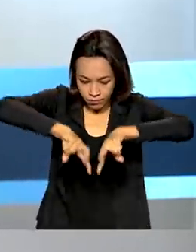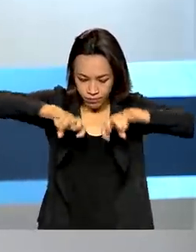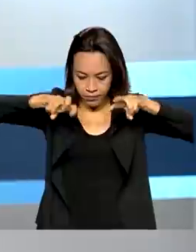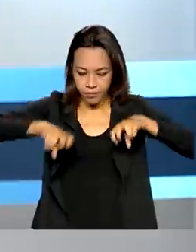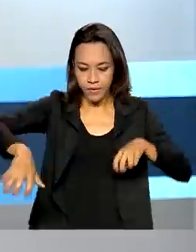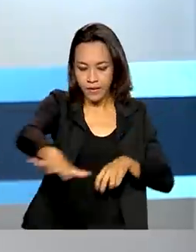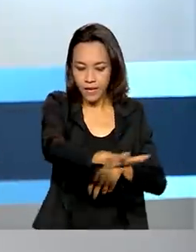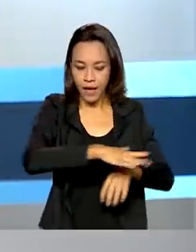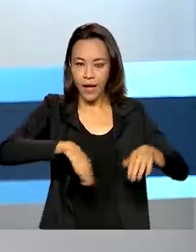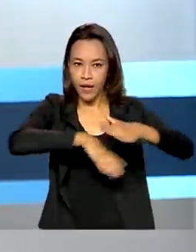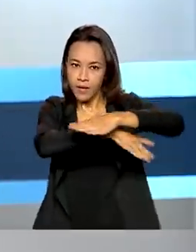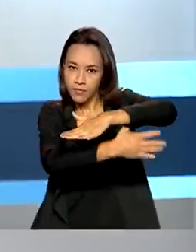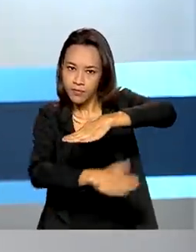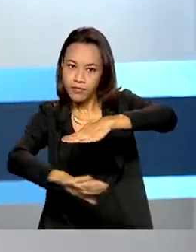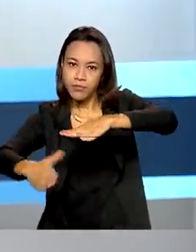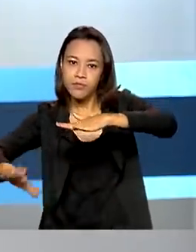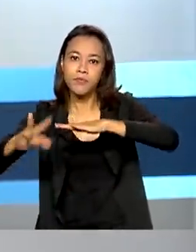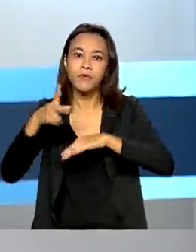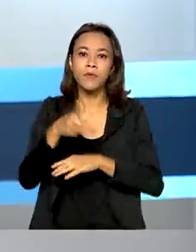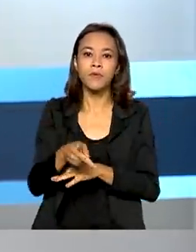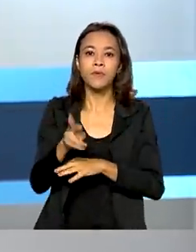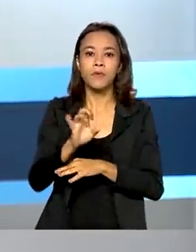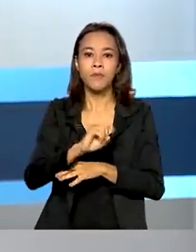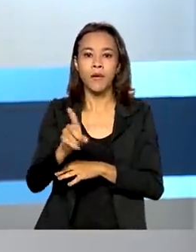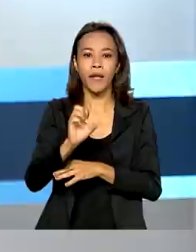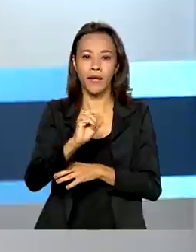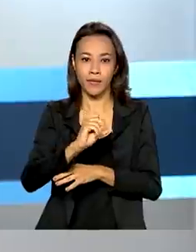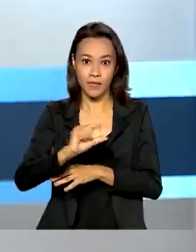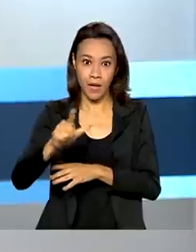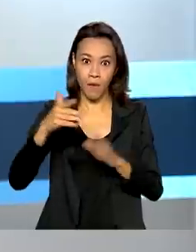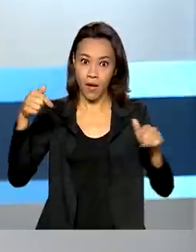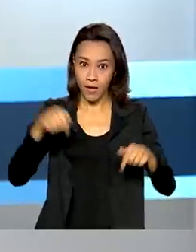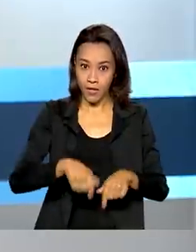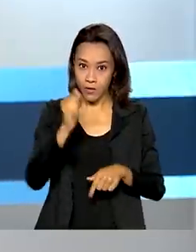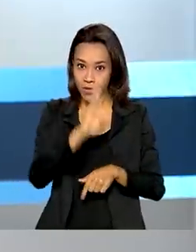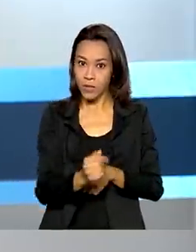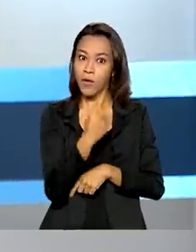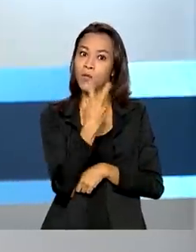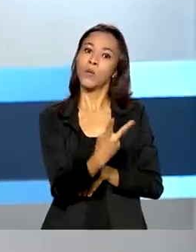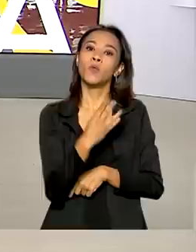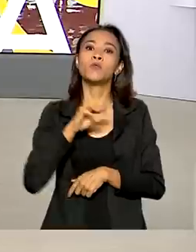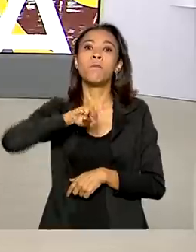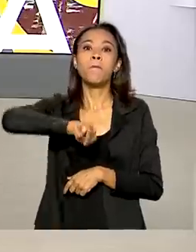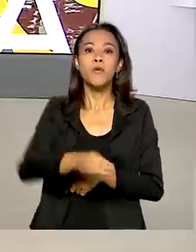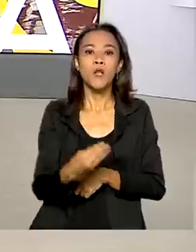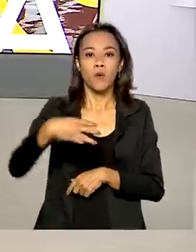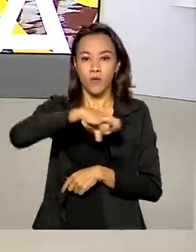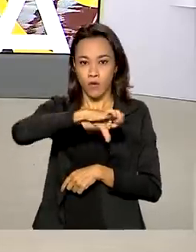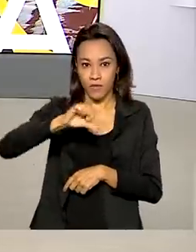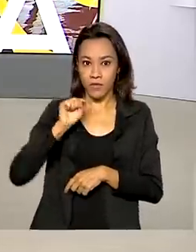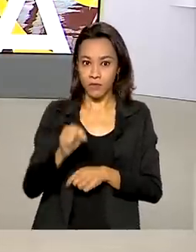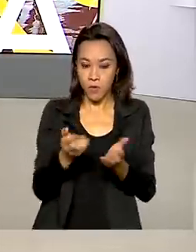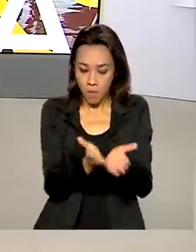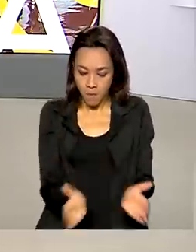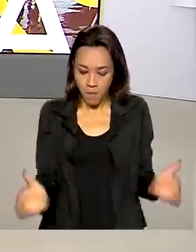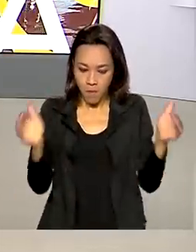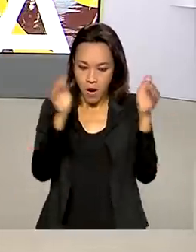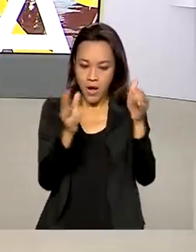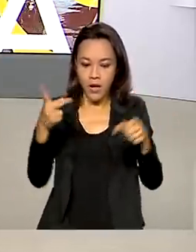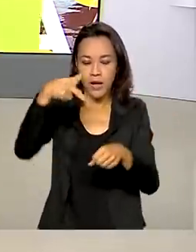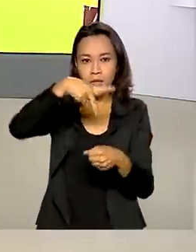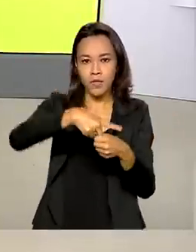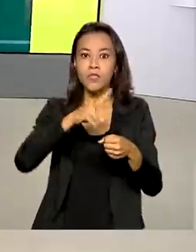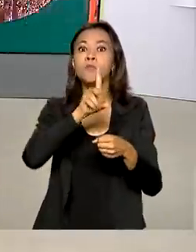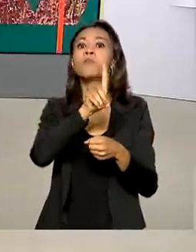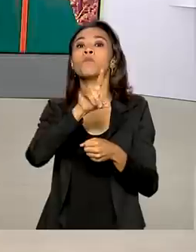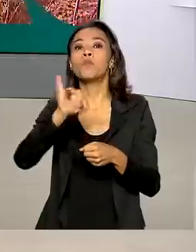Atualmente, a produção de petróleo no Brasil é de 2,9 milhões de barris por dia. O ministro de Minas e Energia, que está nos